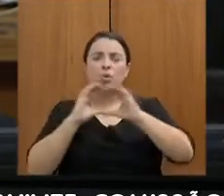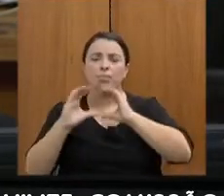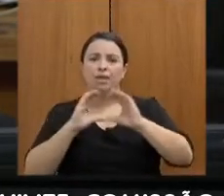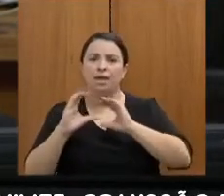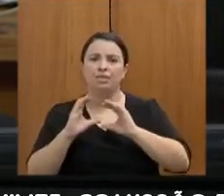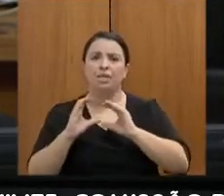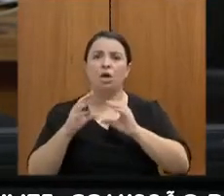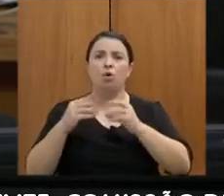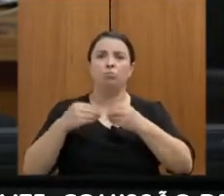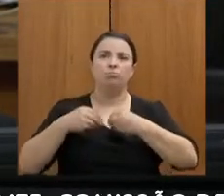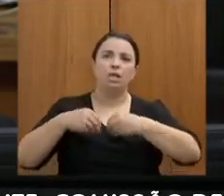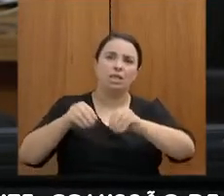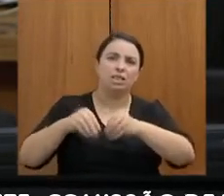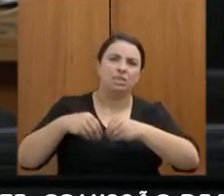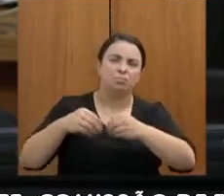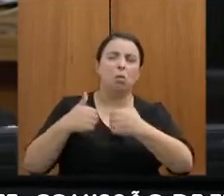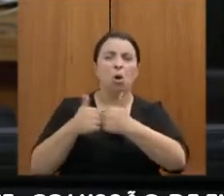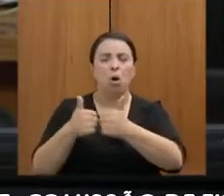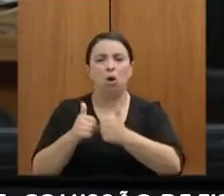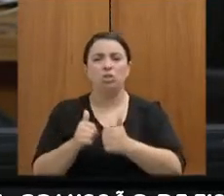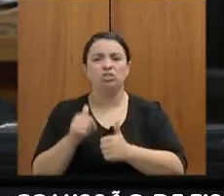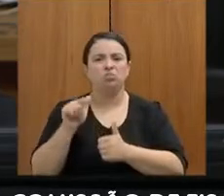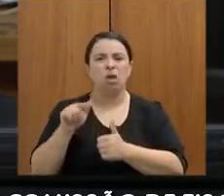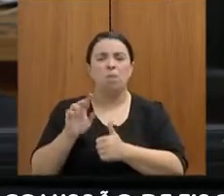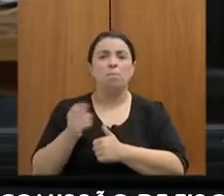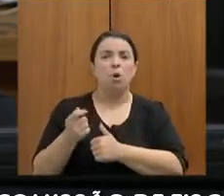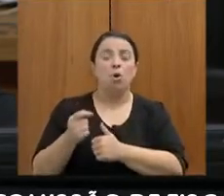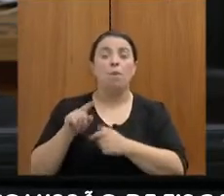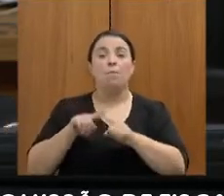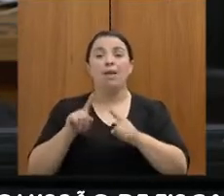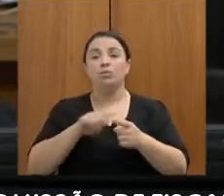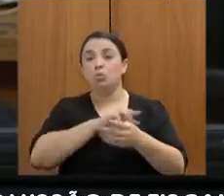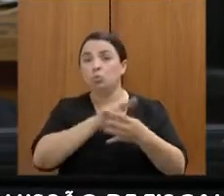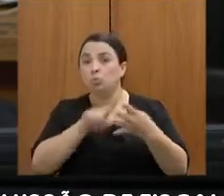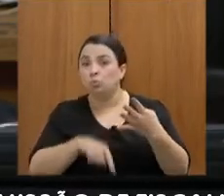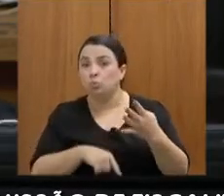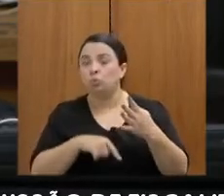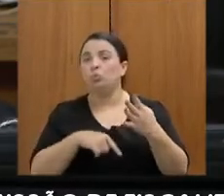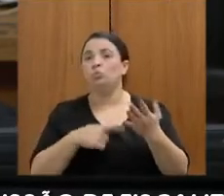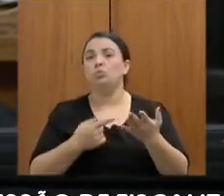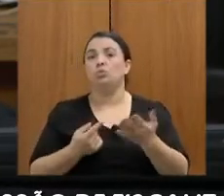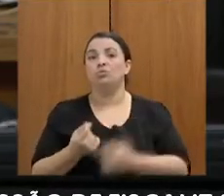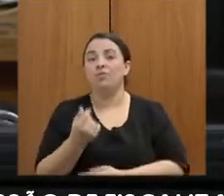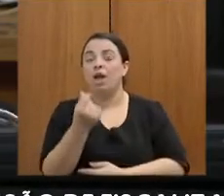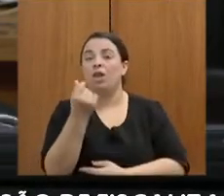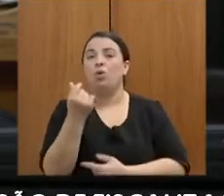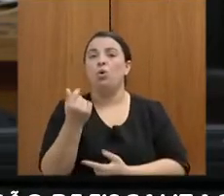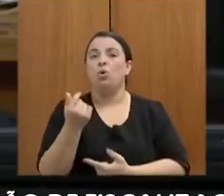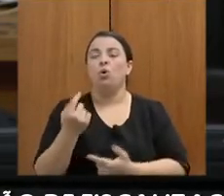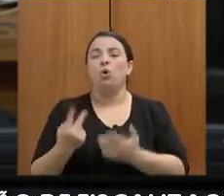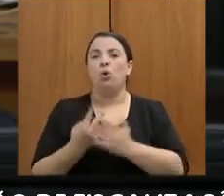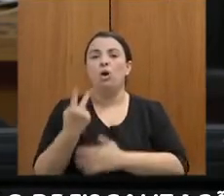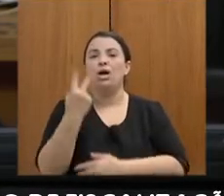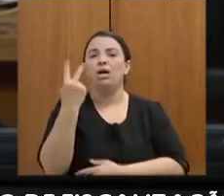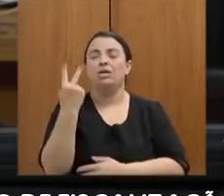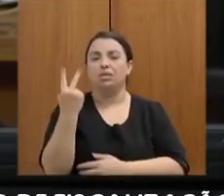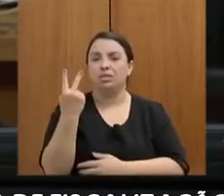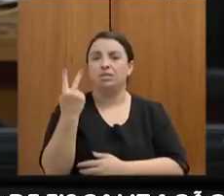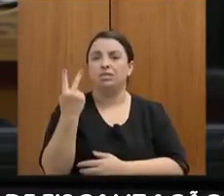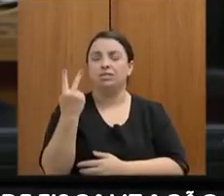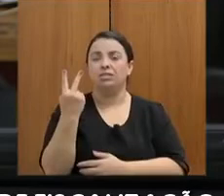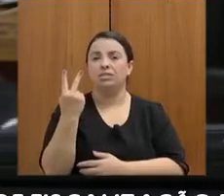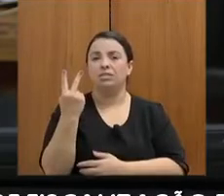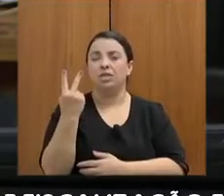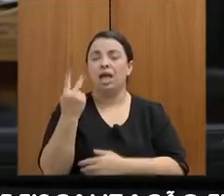não tem quase impacto. Então, esses trouxos, somando eles de valores nominal, anualizados, algo como